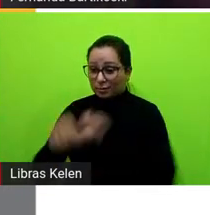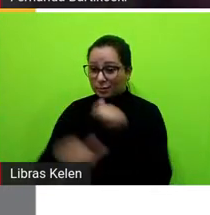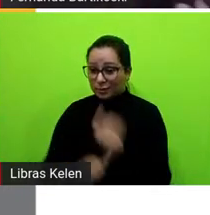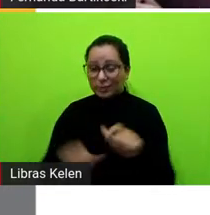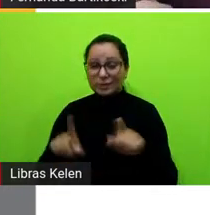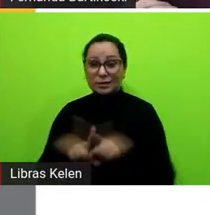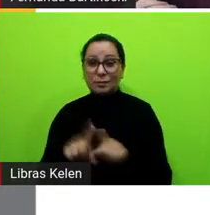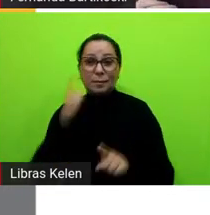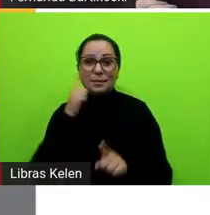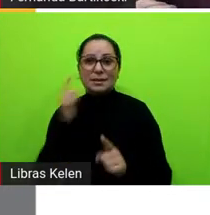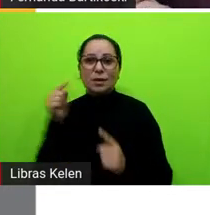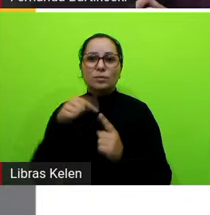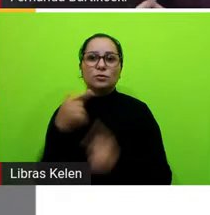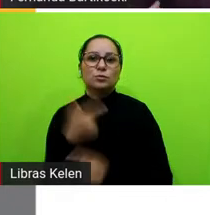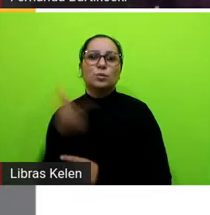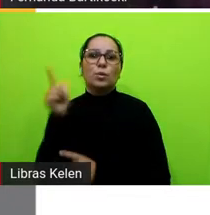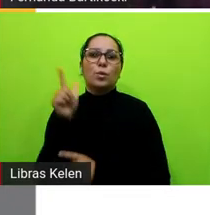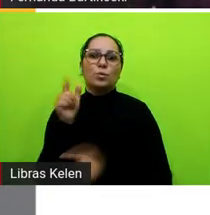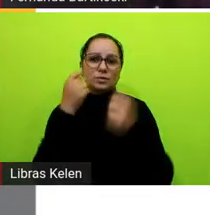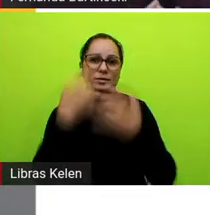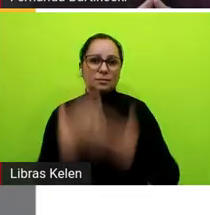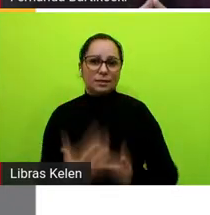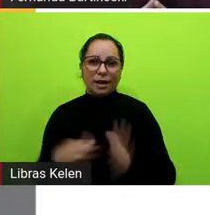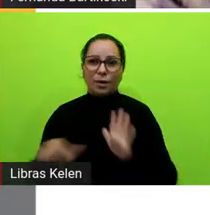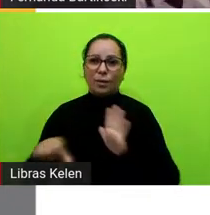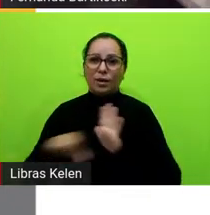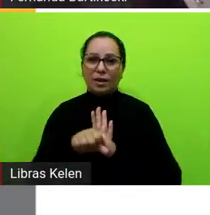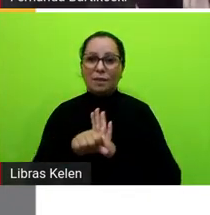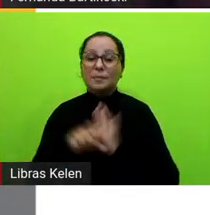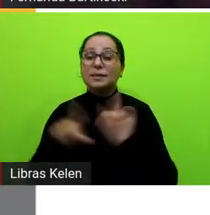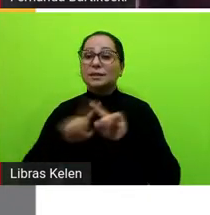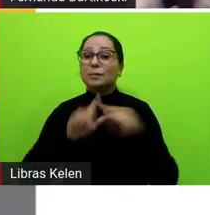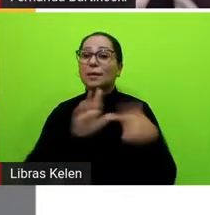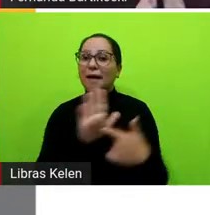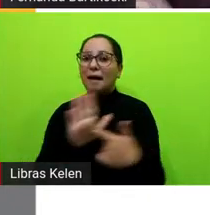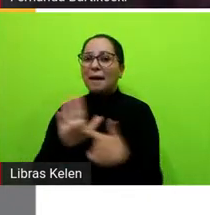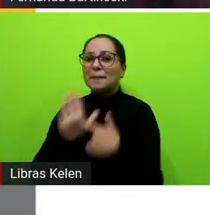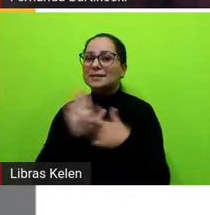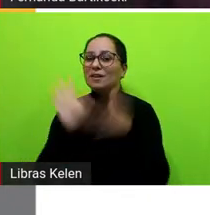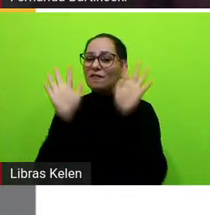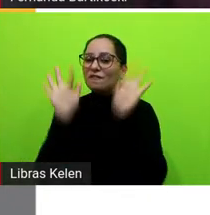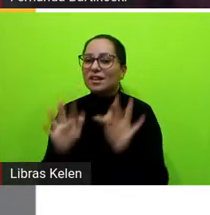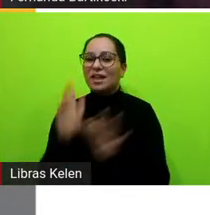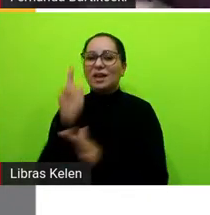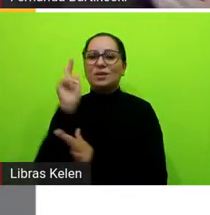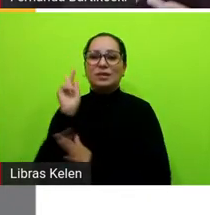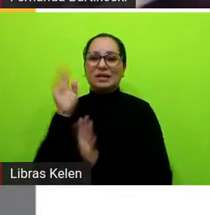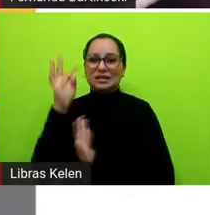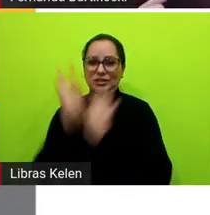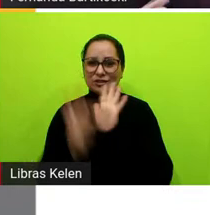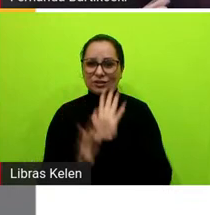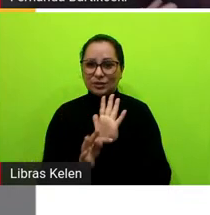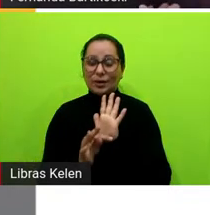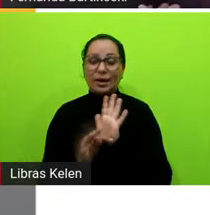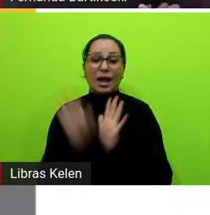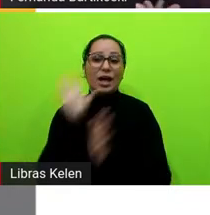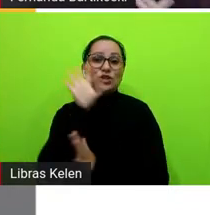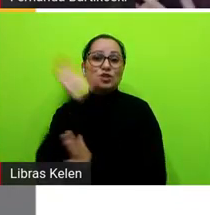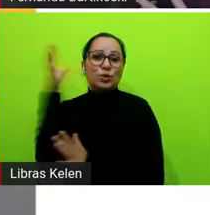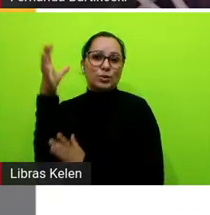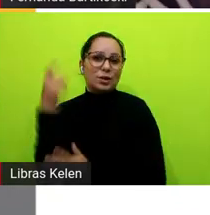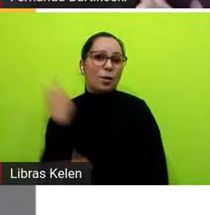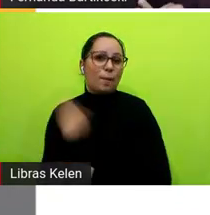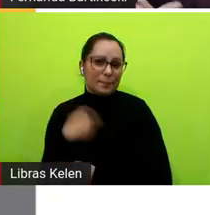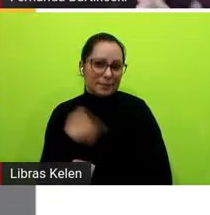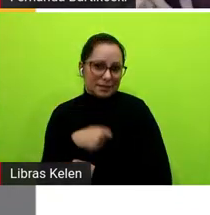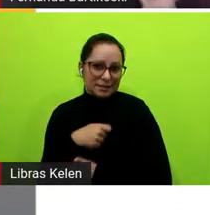pensar em um outro motivo para esse crime e apresentaram o desfecho né que é o final do texto a solução do enigma porque não existe uma narrativa de detetive